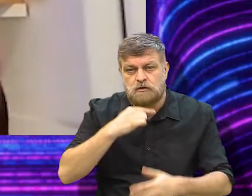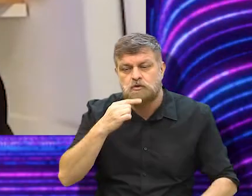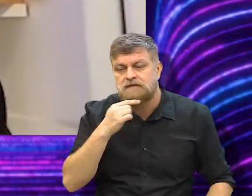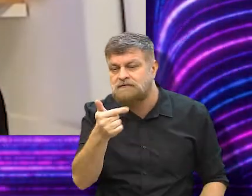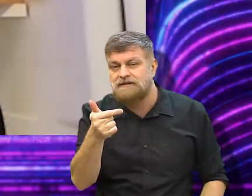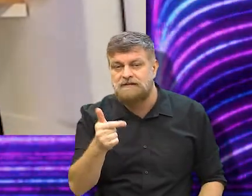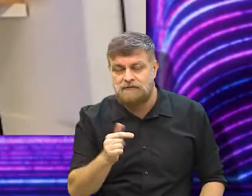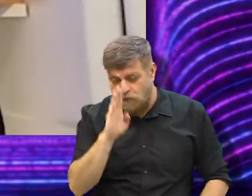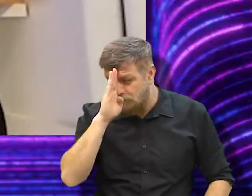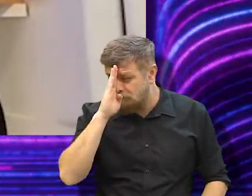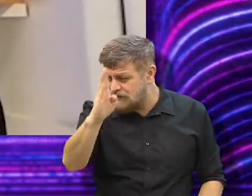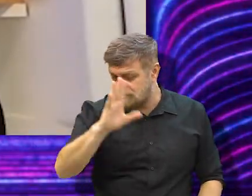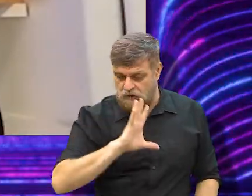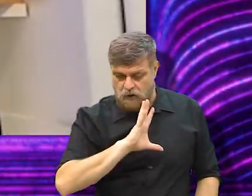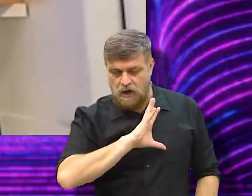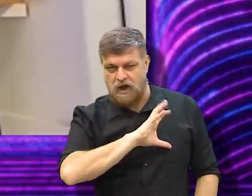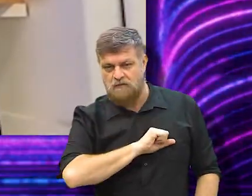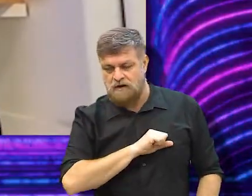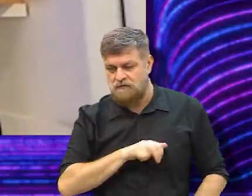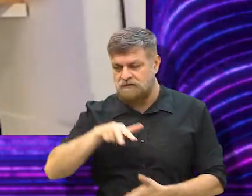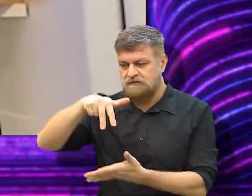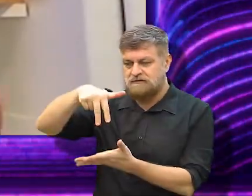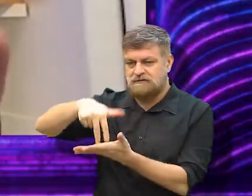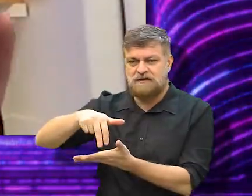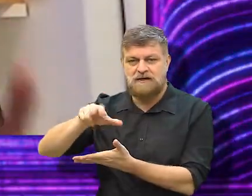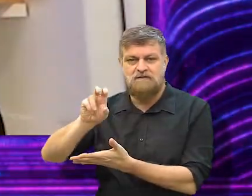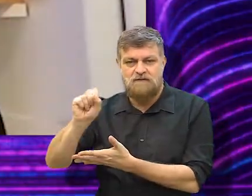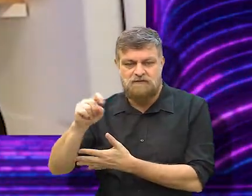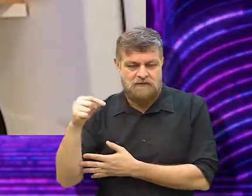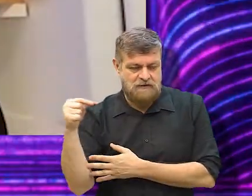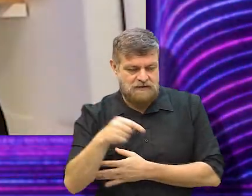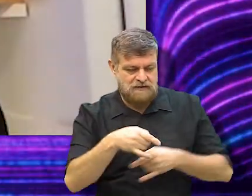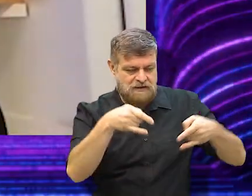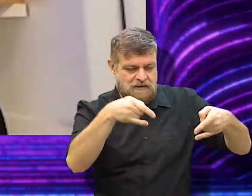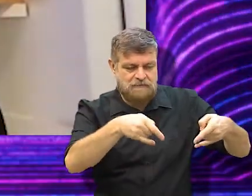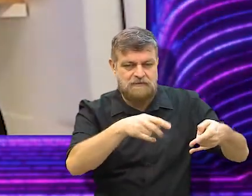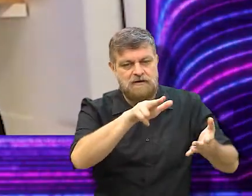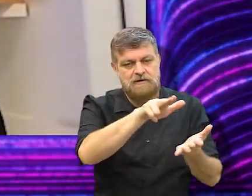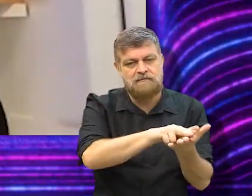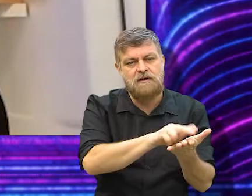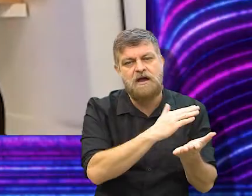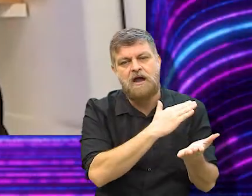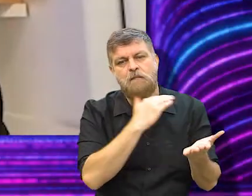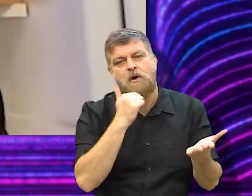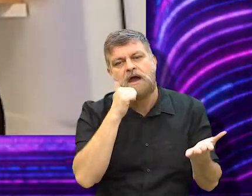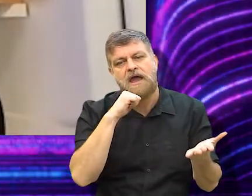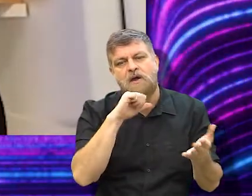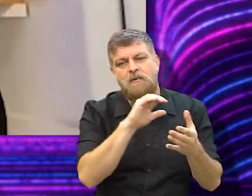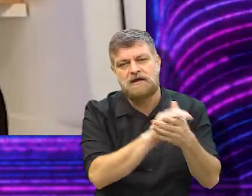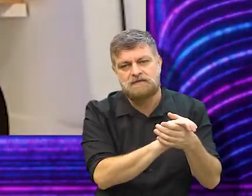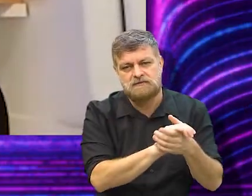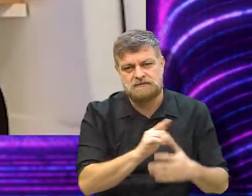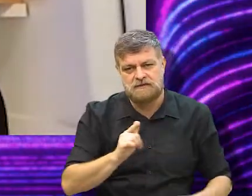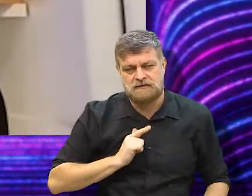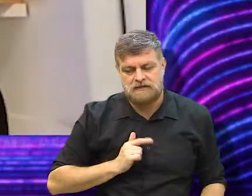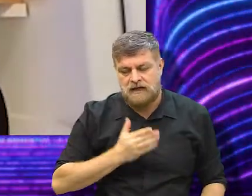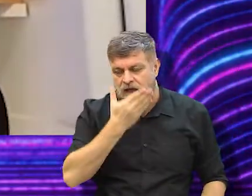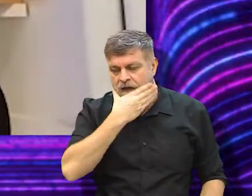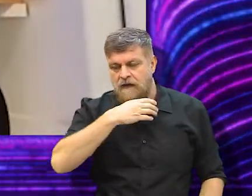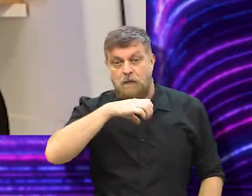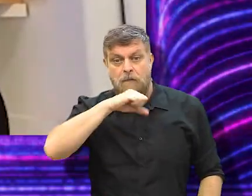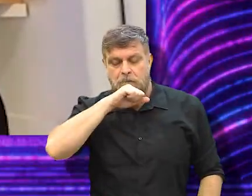dúvida, é o amor. É o amor do protagonista, pela sua amada Belinha que se foi, e é o amor do